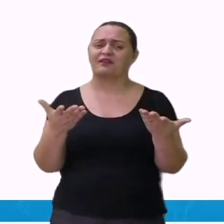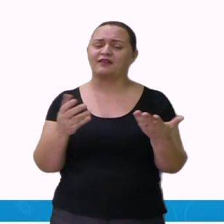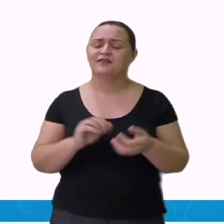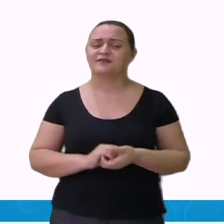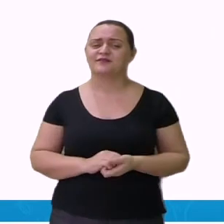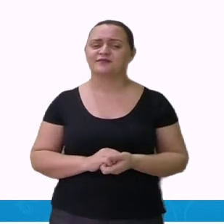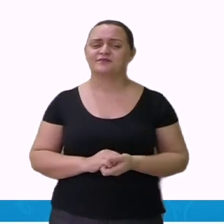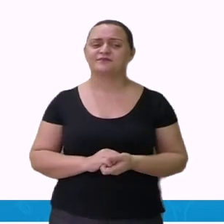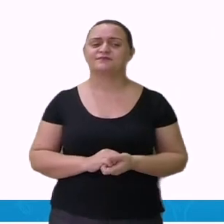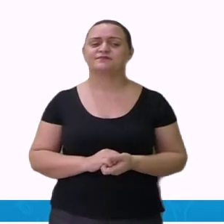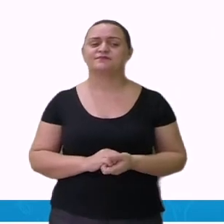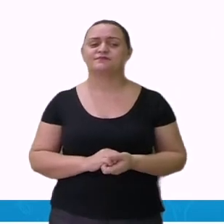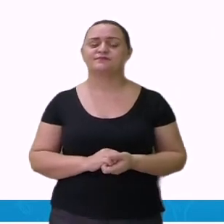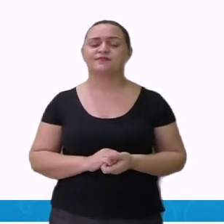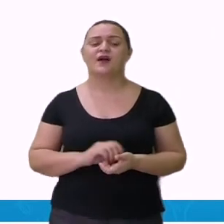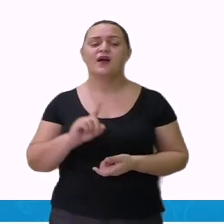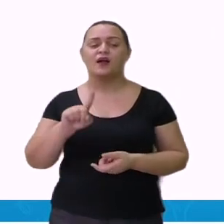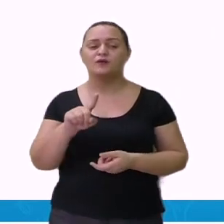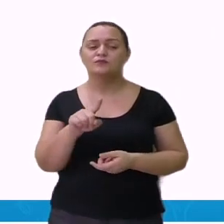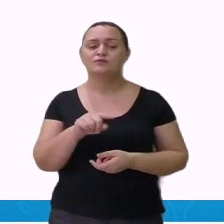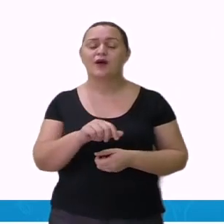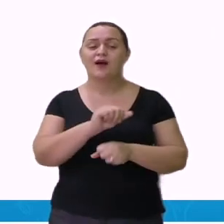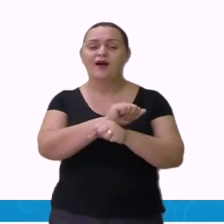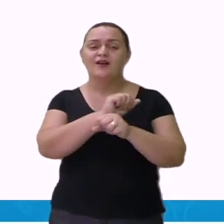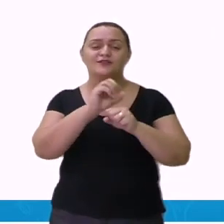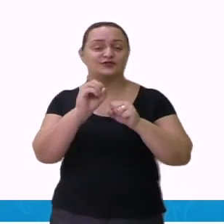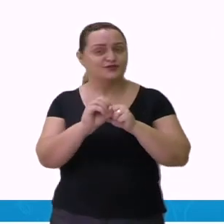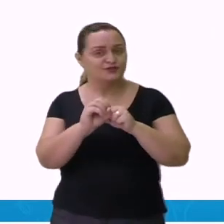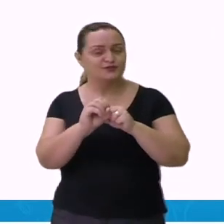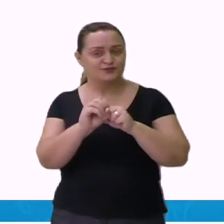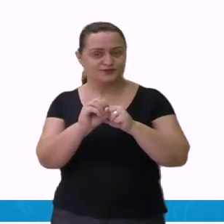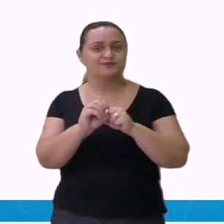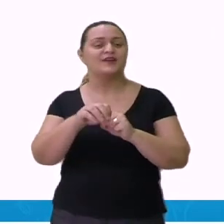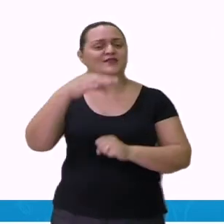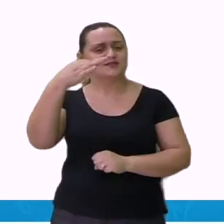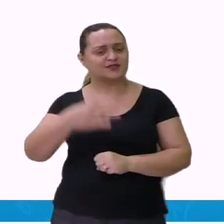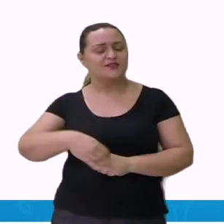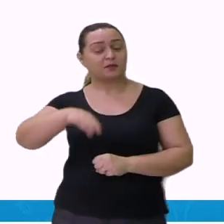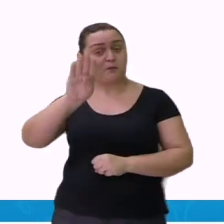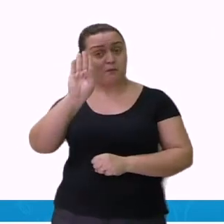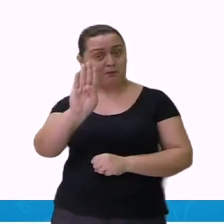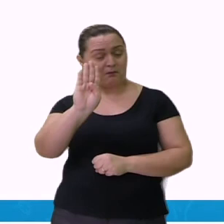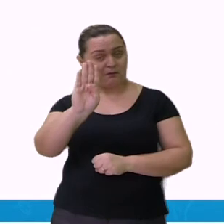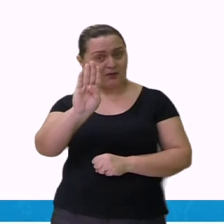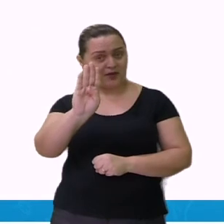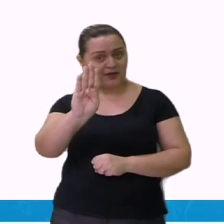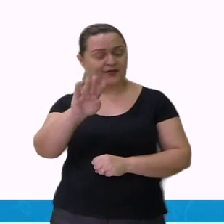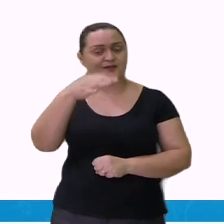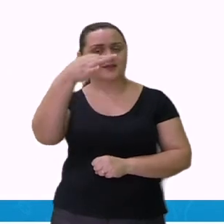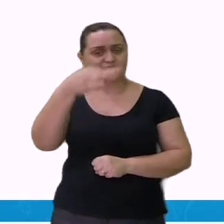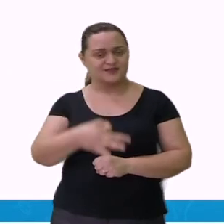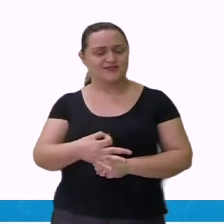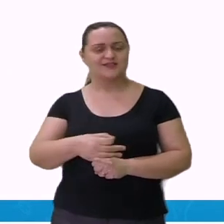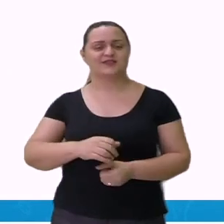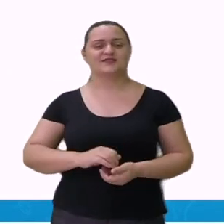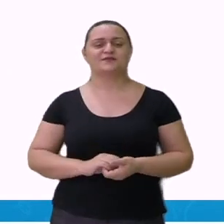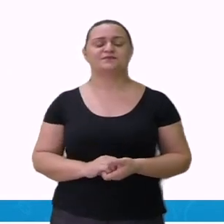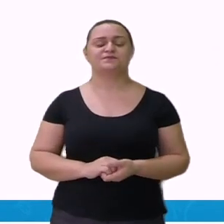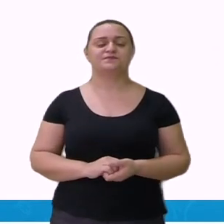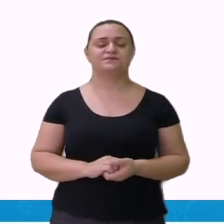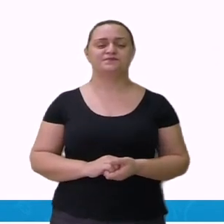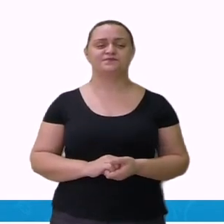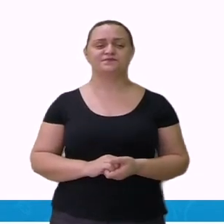substantivo. Portanto, é um artigo definido. Resposta correta, letra B.